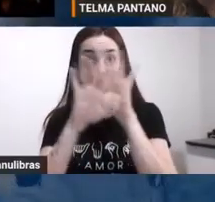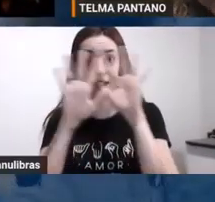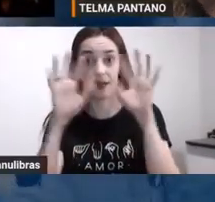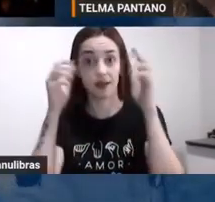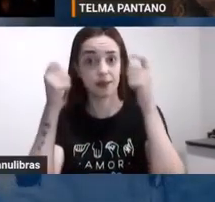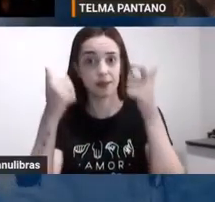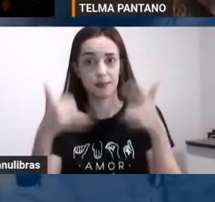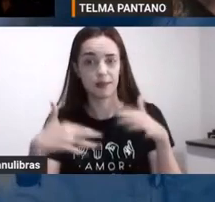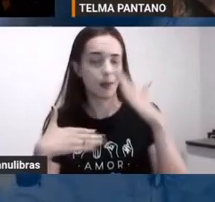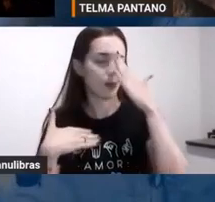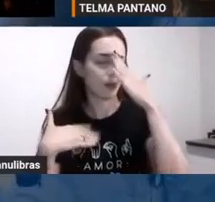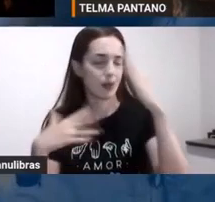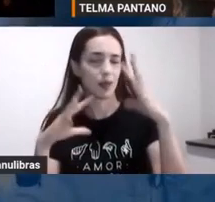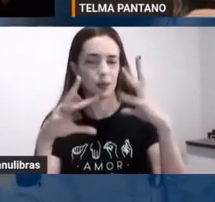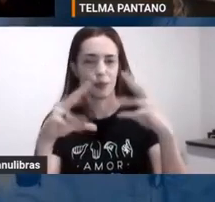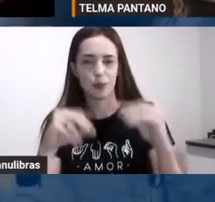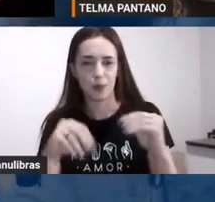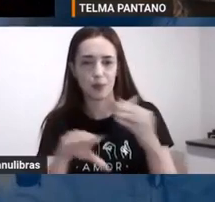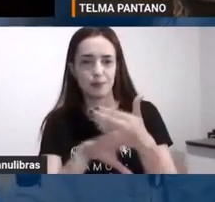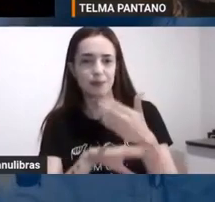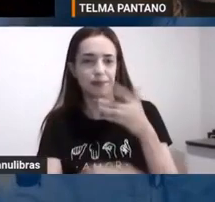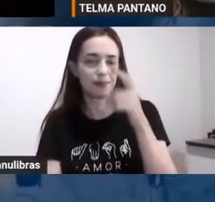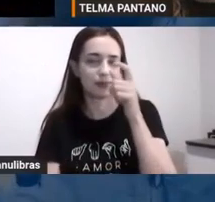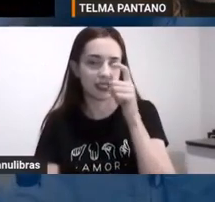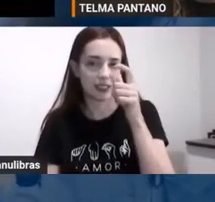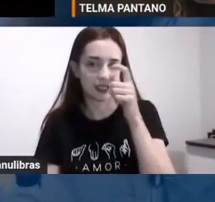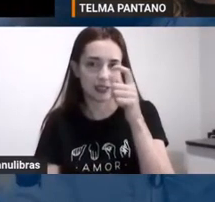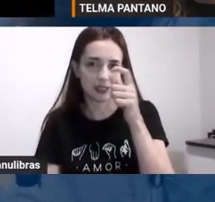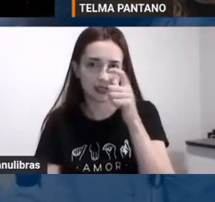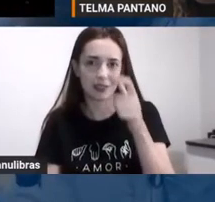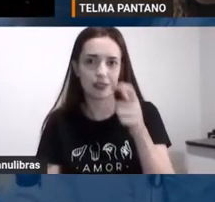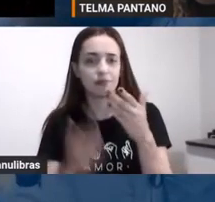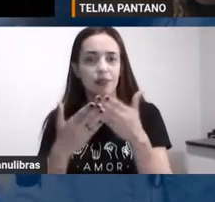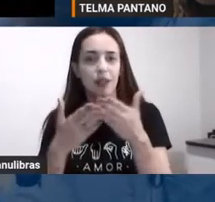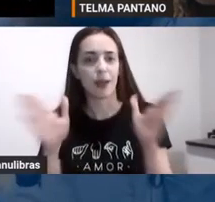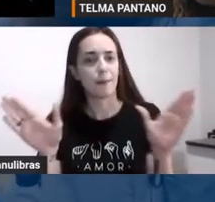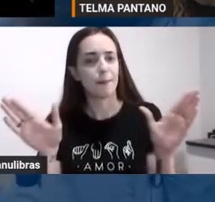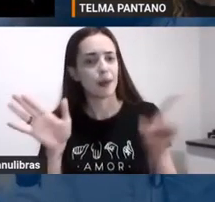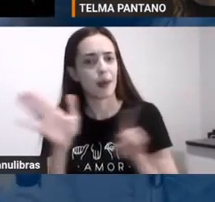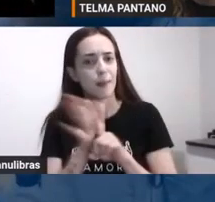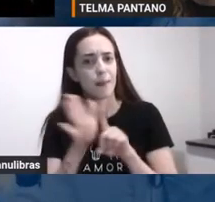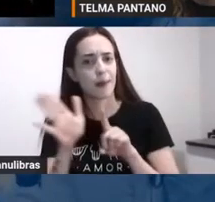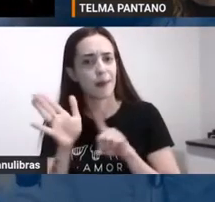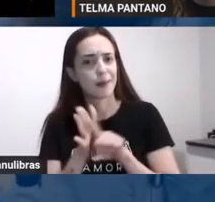abrir então agora para perguntas